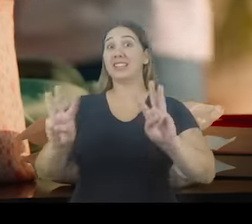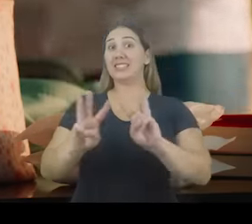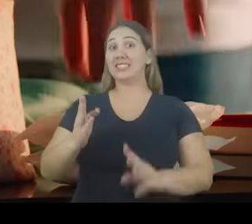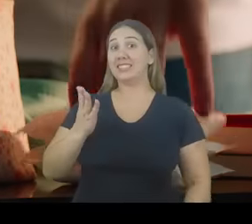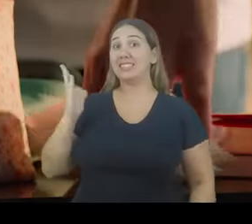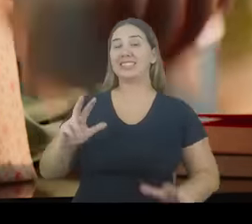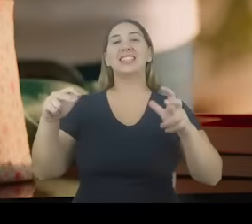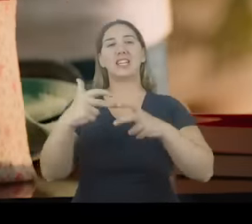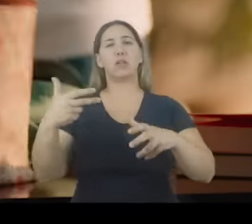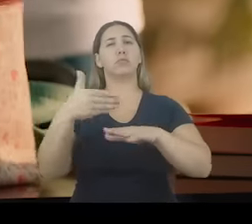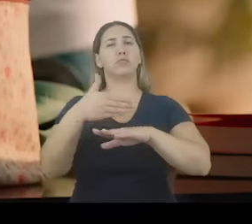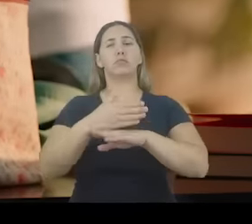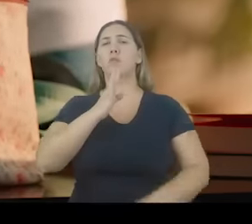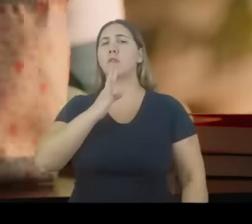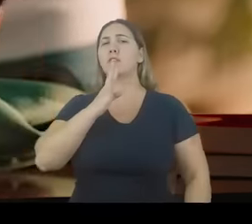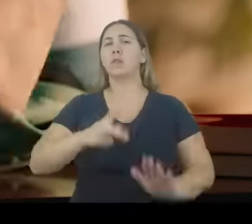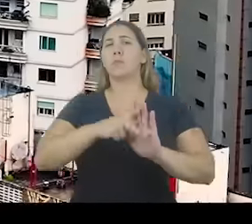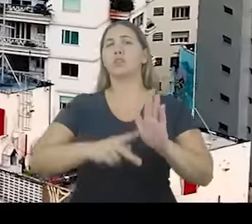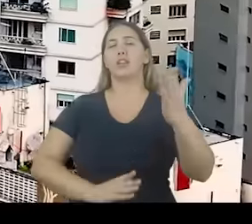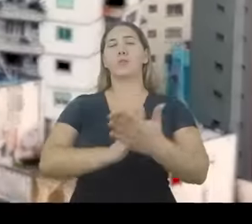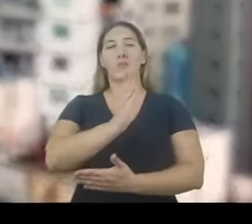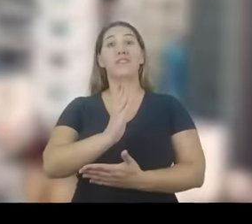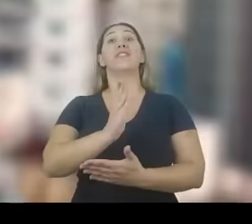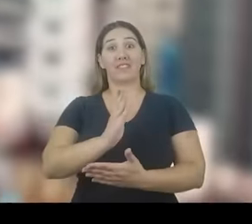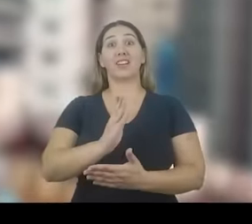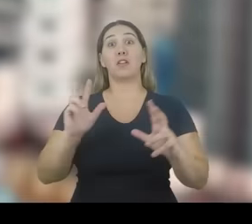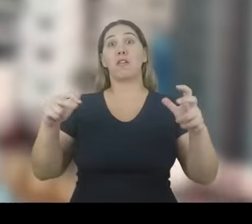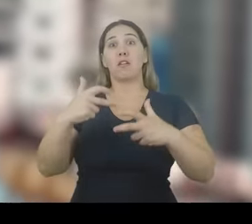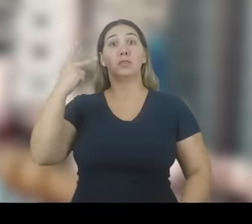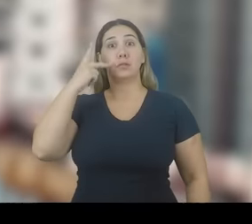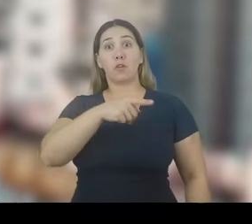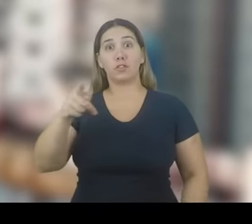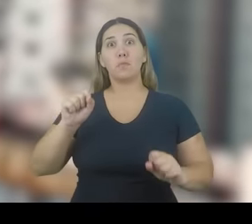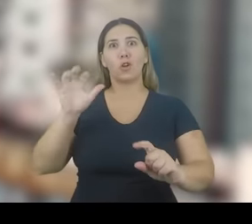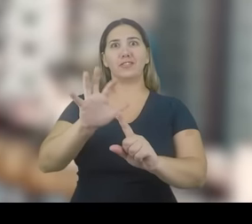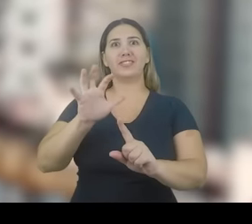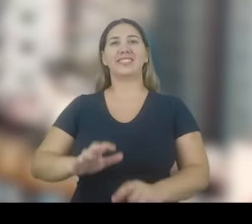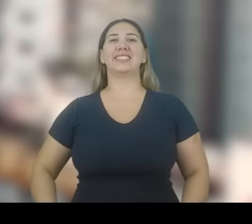da Câmara e conheça todos os projetos aprovados. Câmara Municipal de São Paulo. Aqui, você é influenciador. Câmara